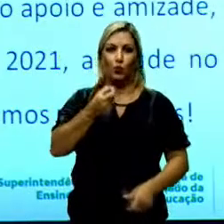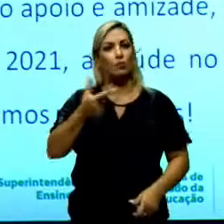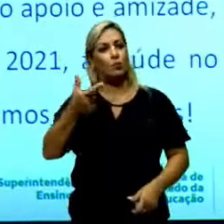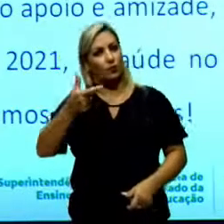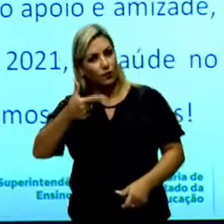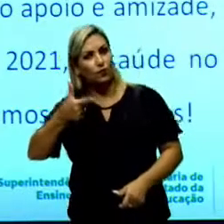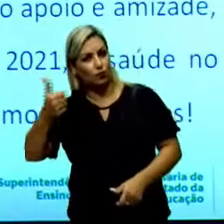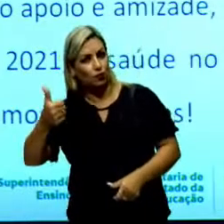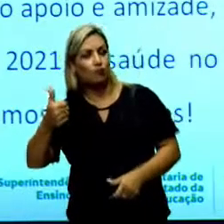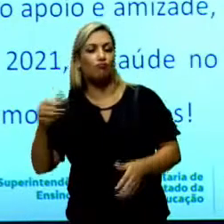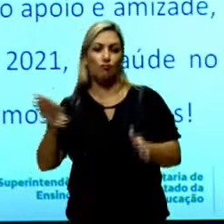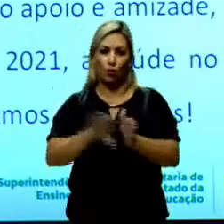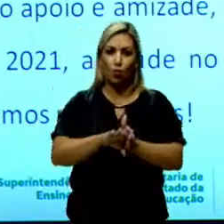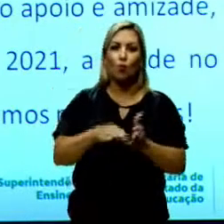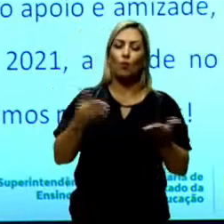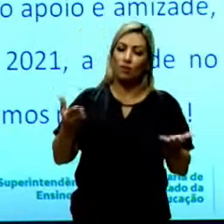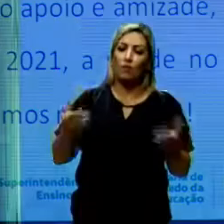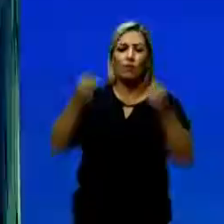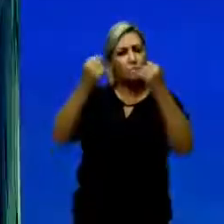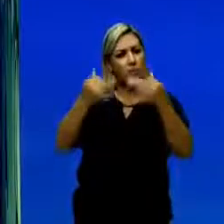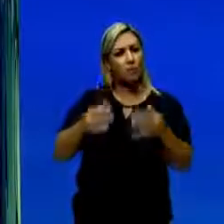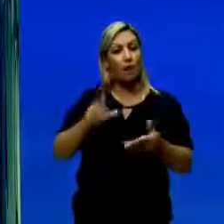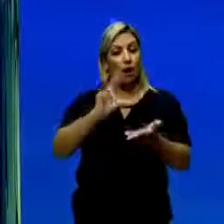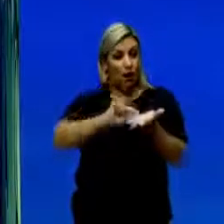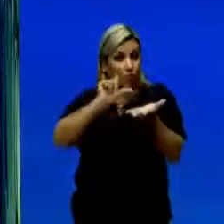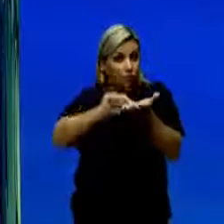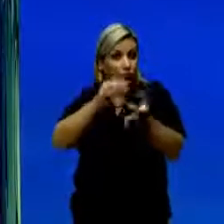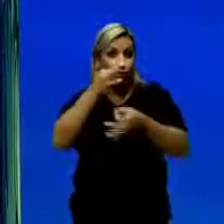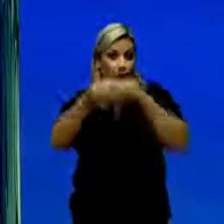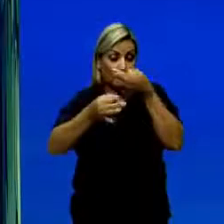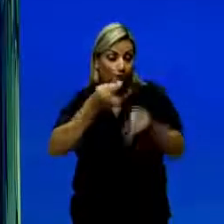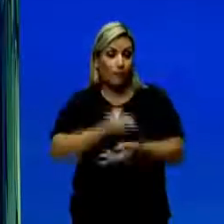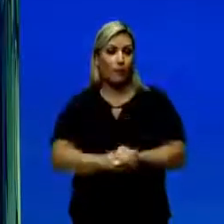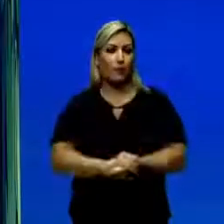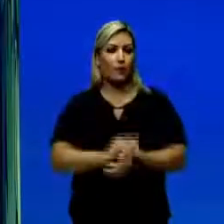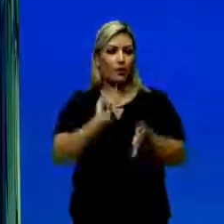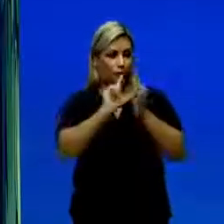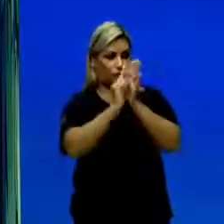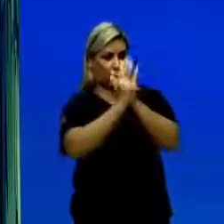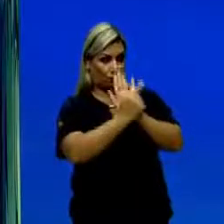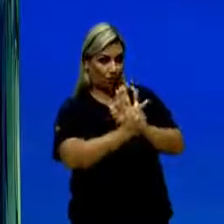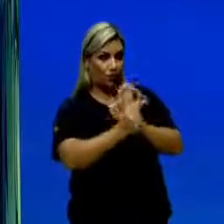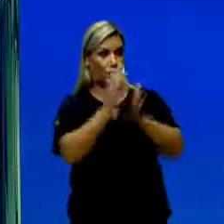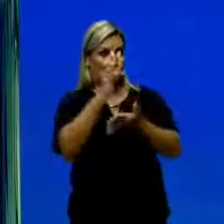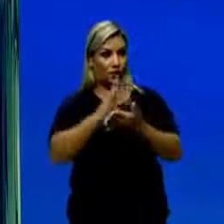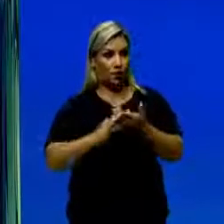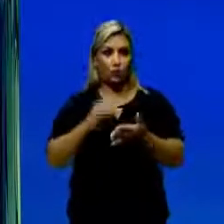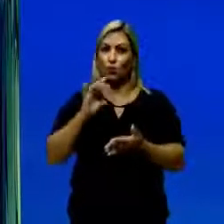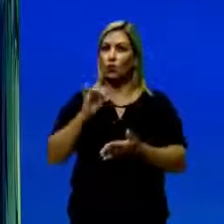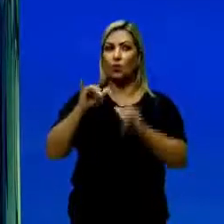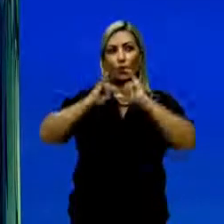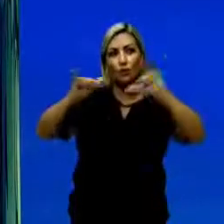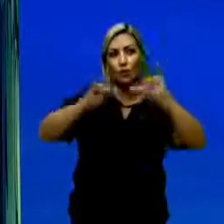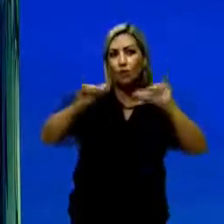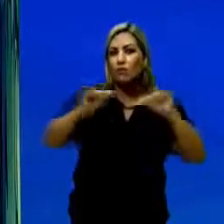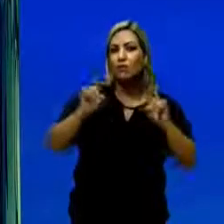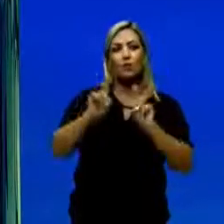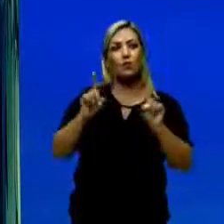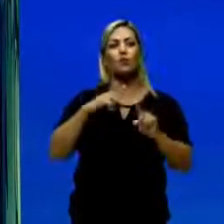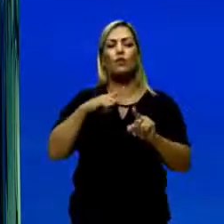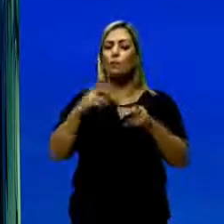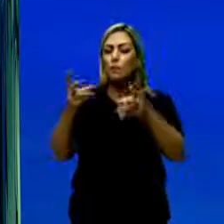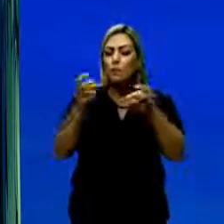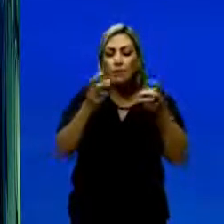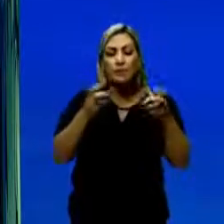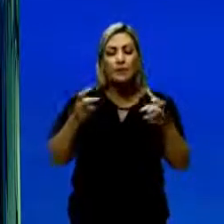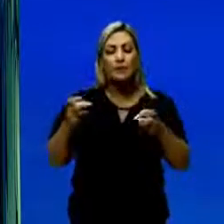novo ano. Vamos falar um pouquinho sobre o artigo de opinião. Nesse gênero textual, não é só informação. Nós vamos